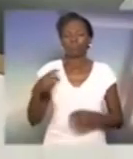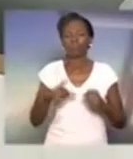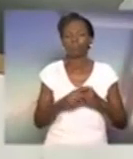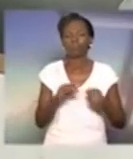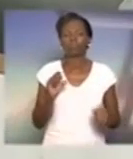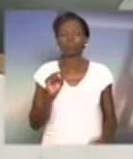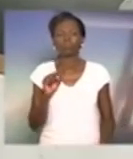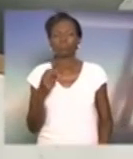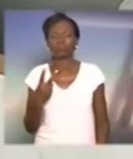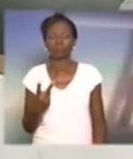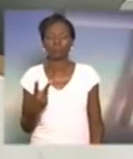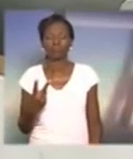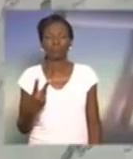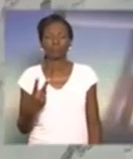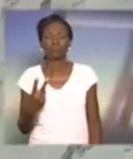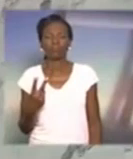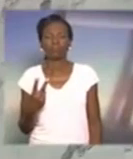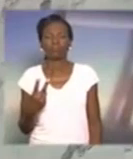pelo artigo 82.